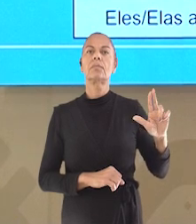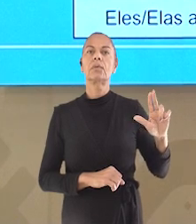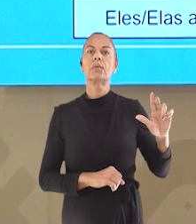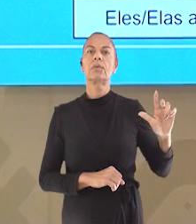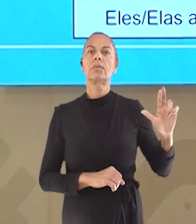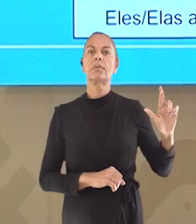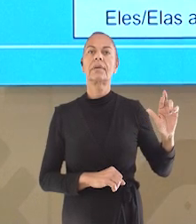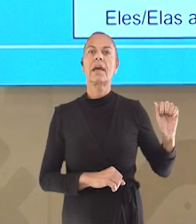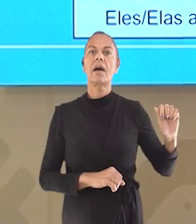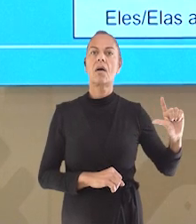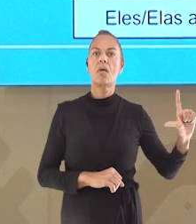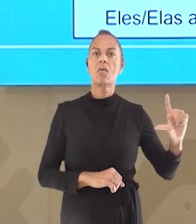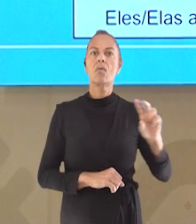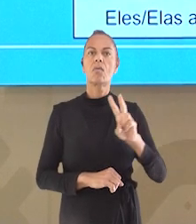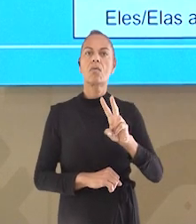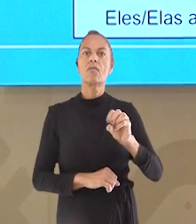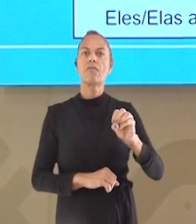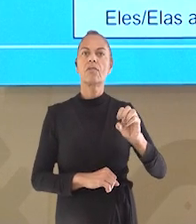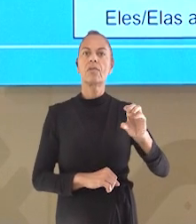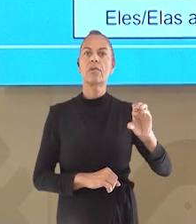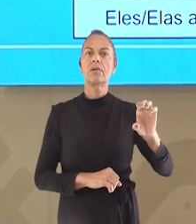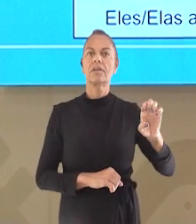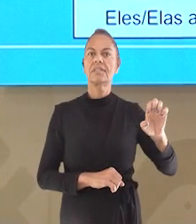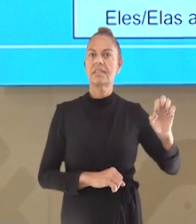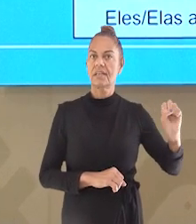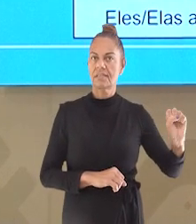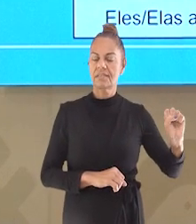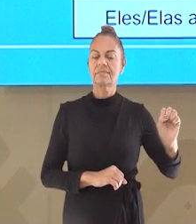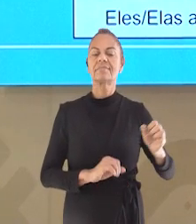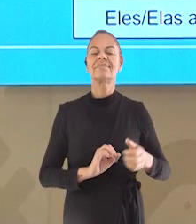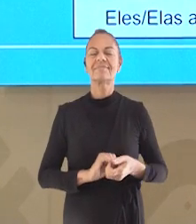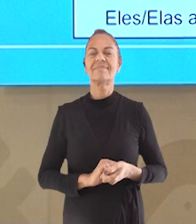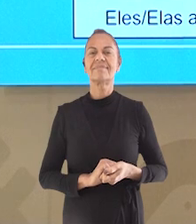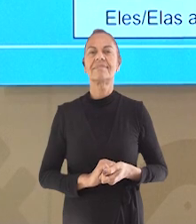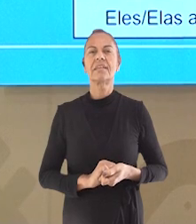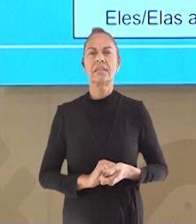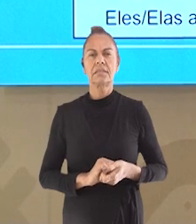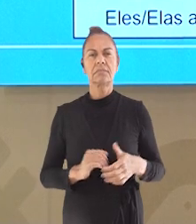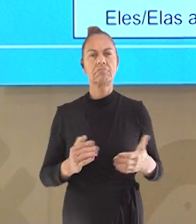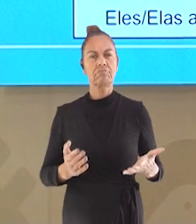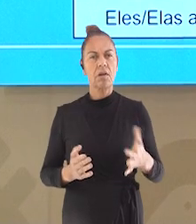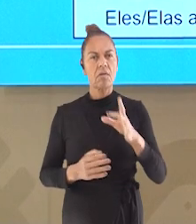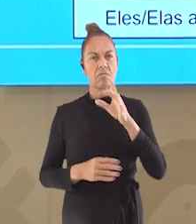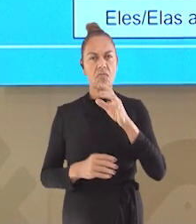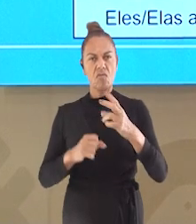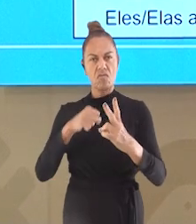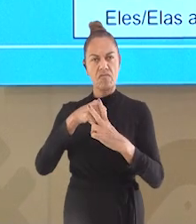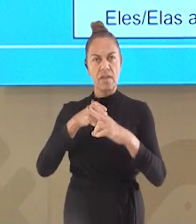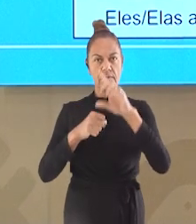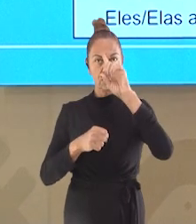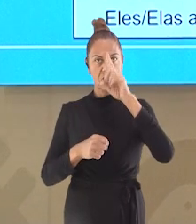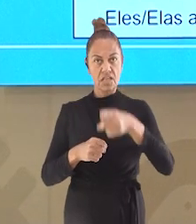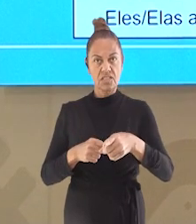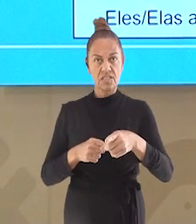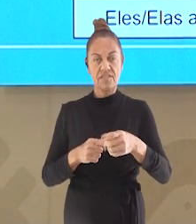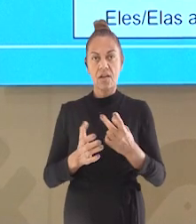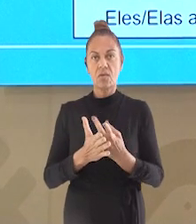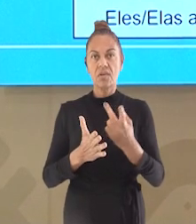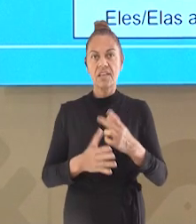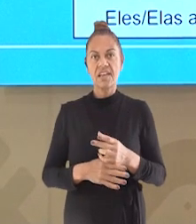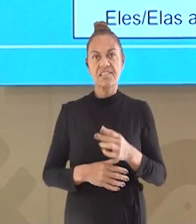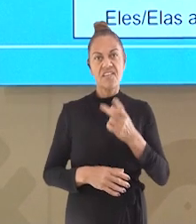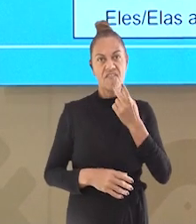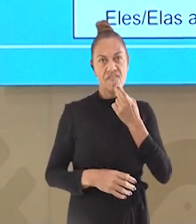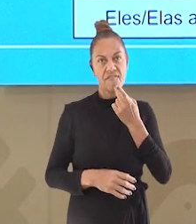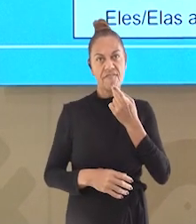Agora, vamos revisar o quadro. O presente do indicativo é um tempo verbal utilizado para falar de uma